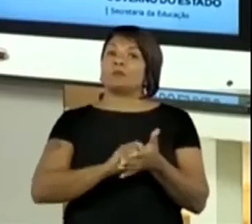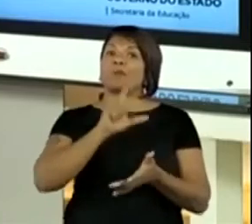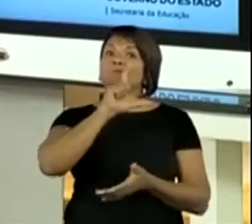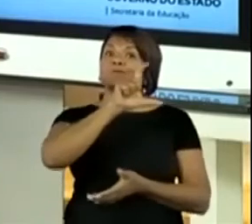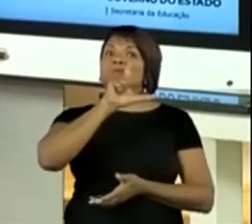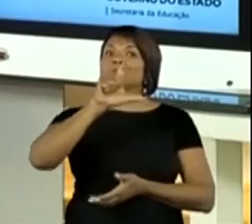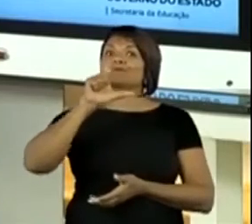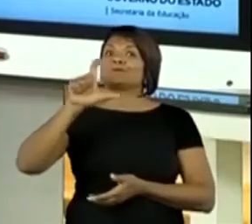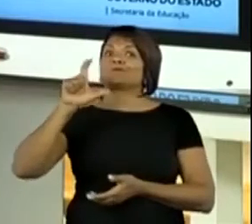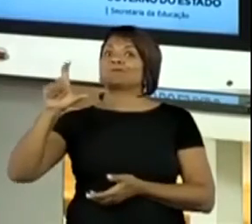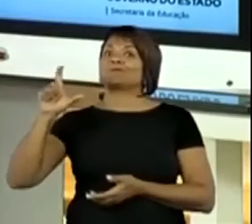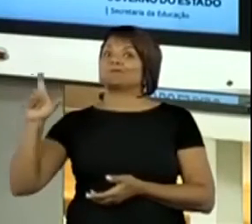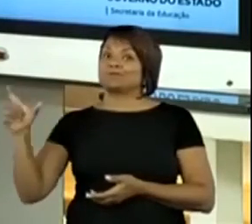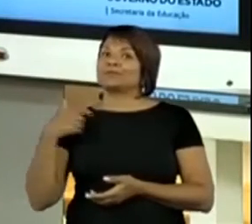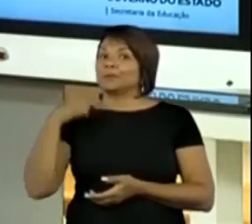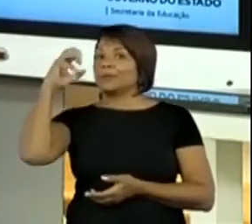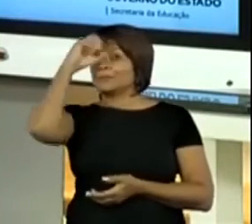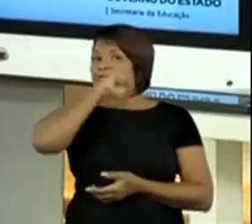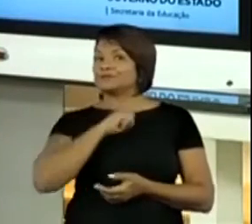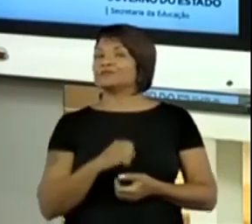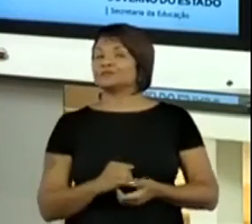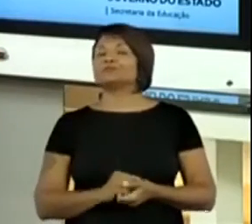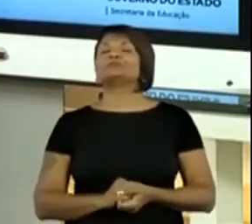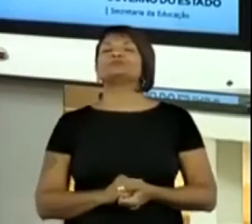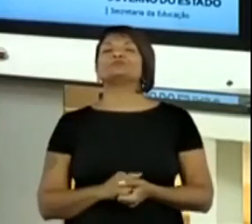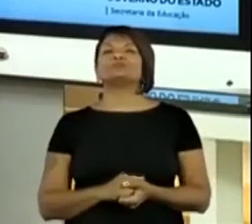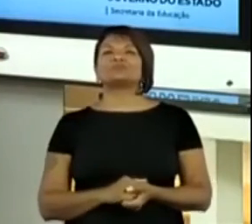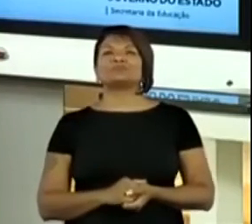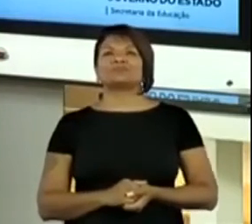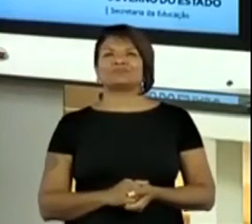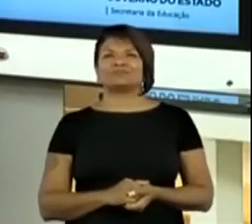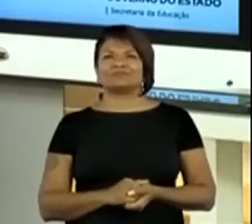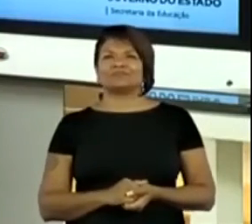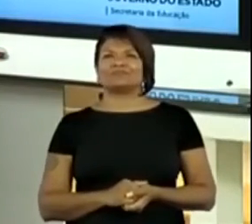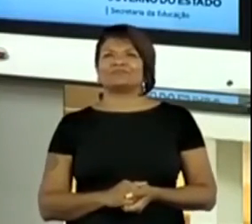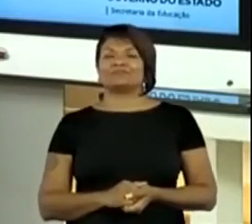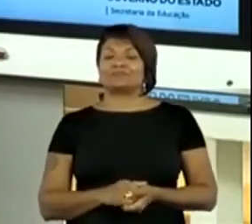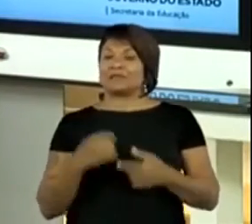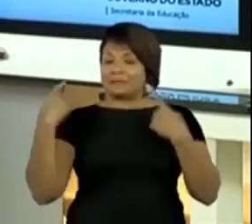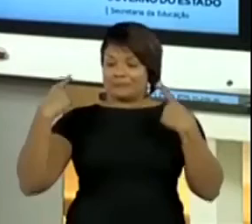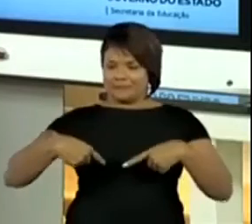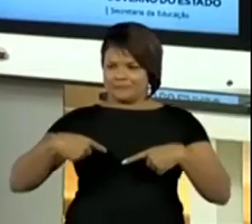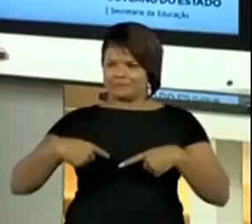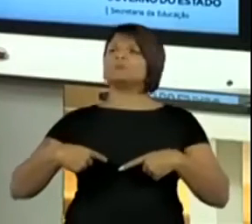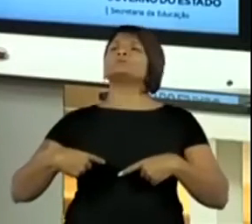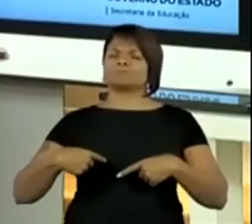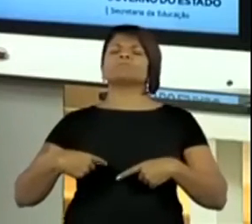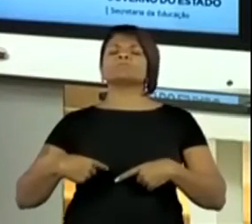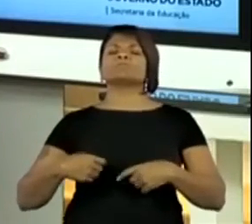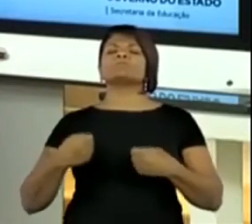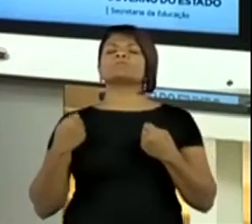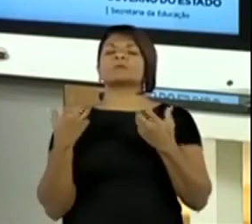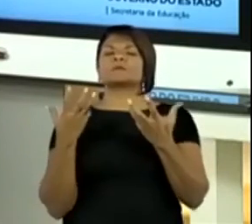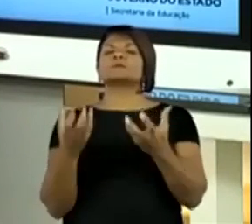Ó. Viu? Aprendi. Falei, desafios a gente cumpre.